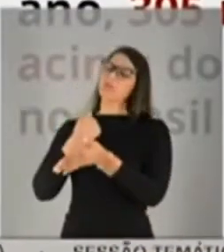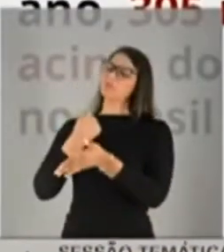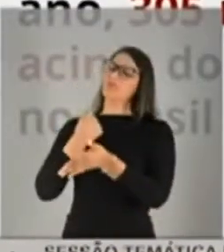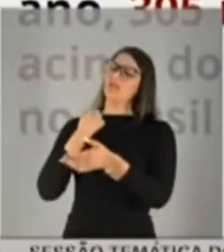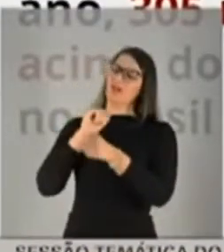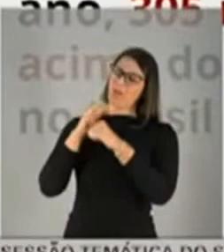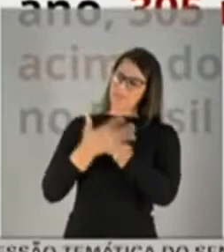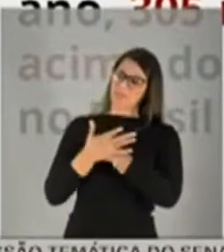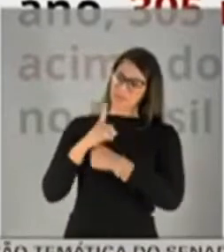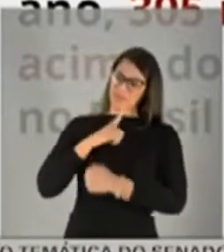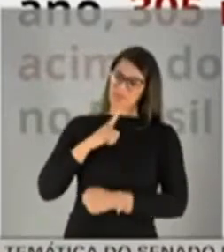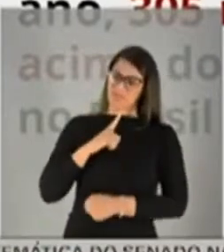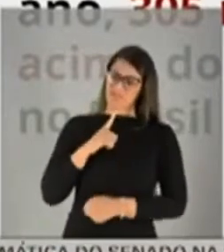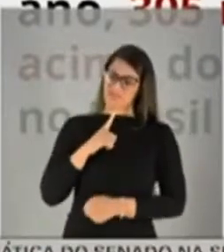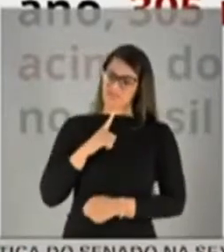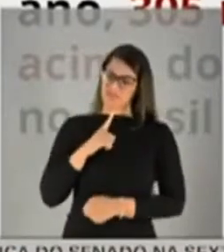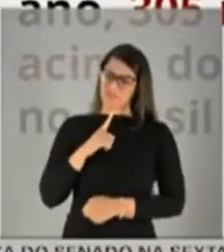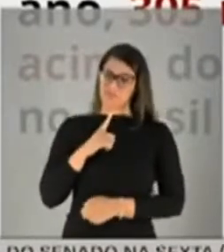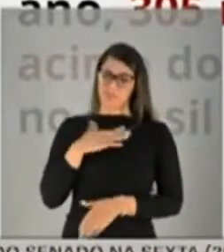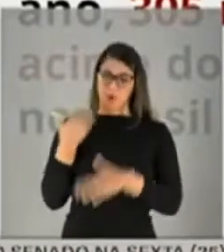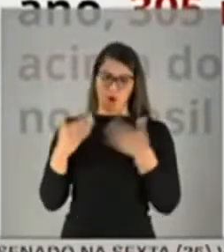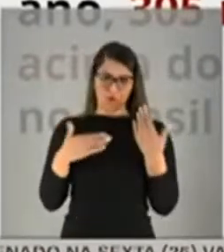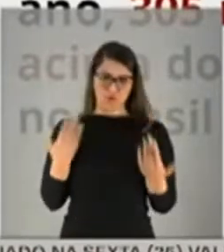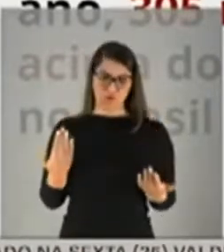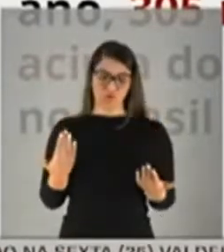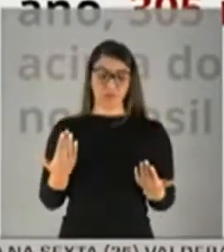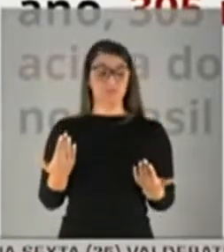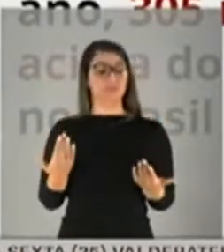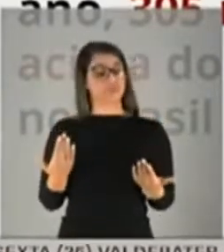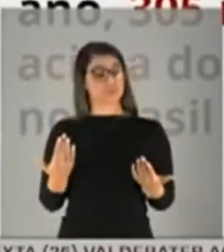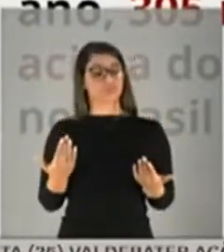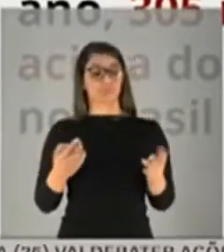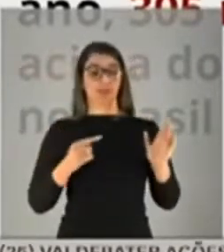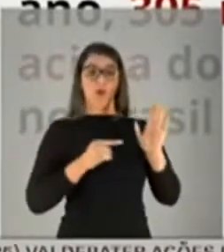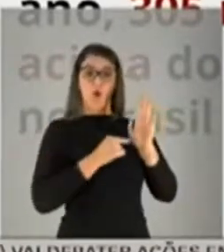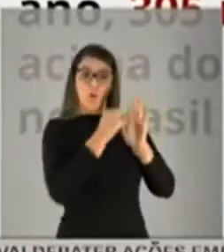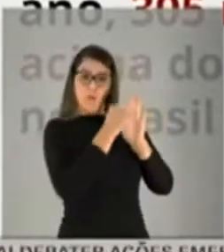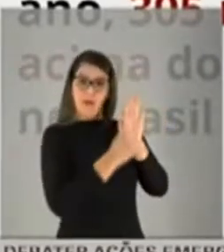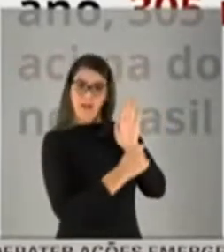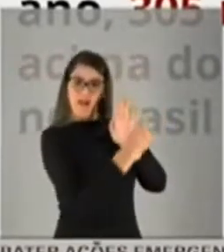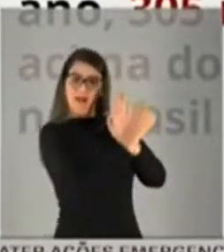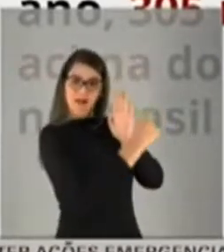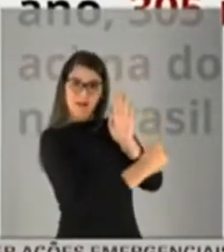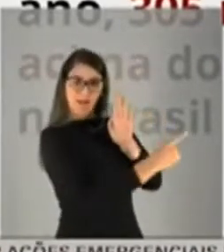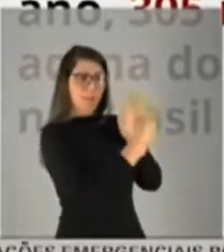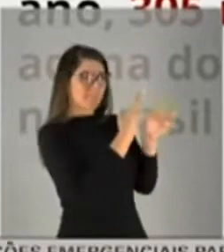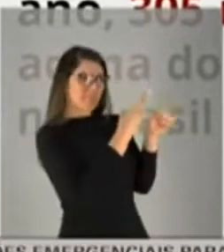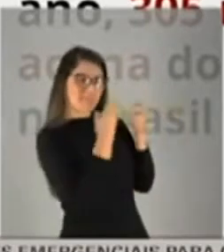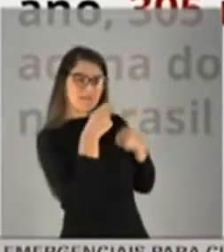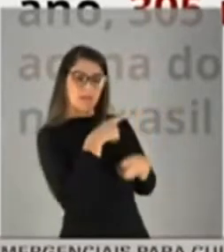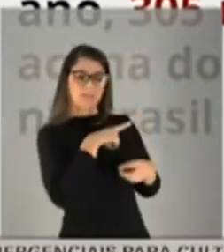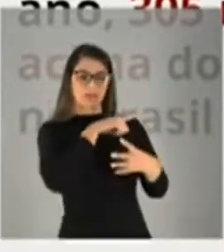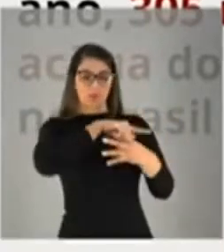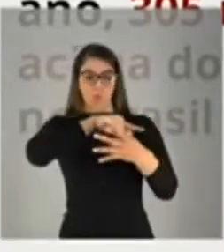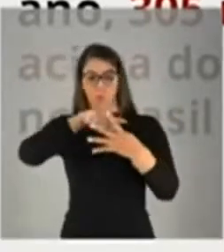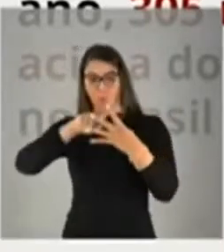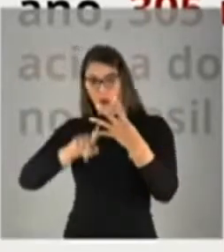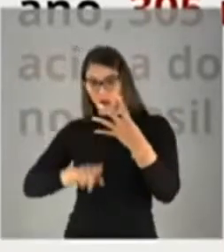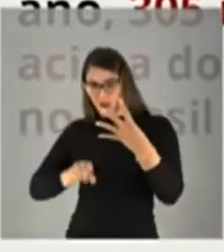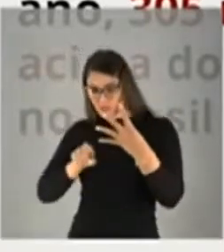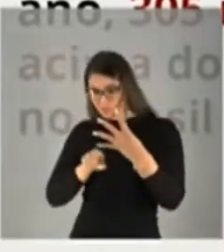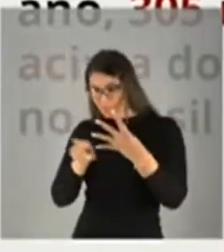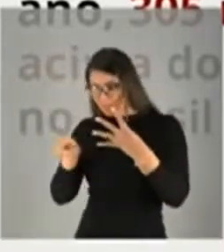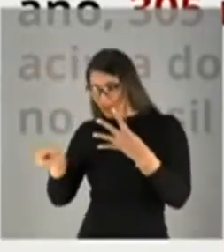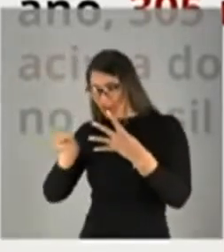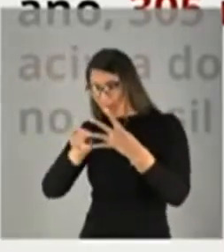produziu mortes no Brasil? E esse gráfico, o gráfico tem, a gente vê que o gráfico tem quatro linhas. eu